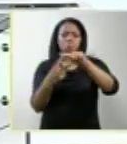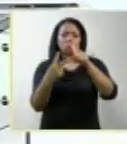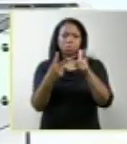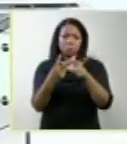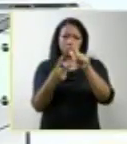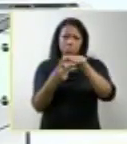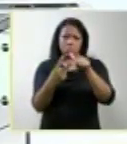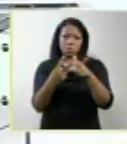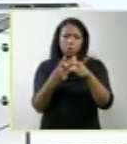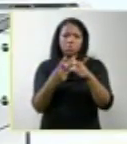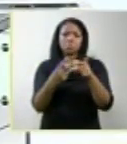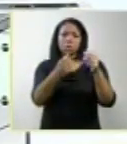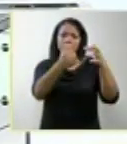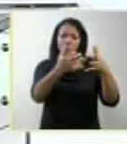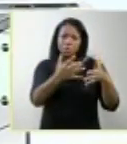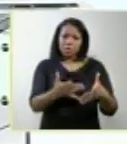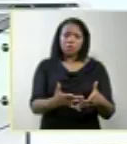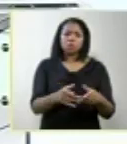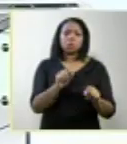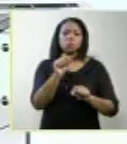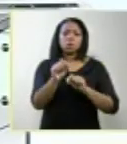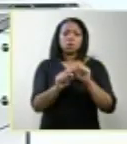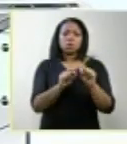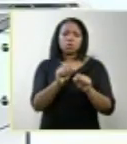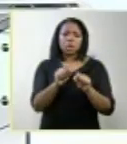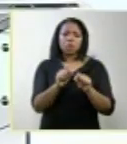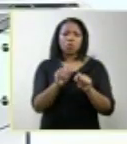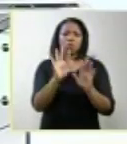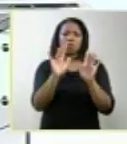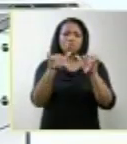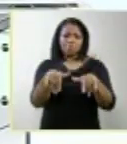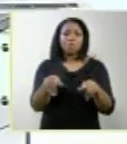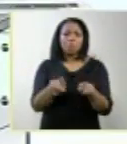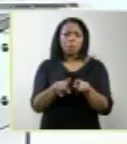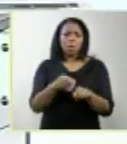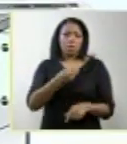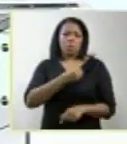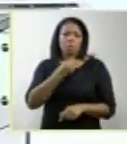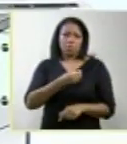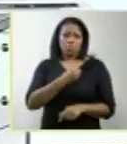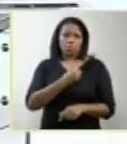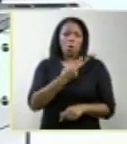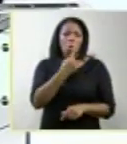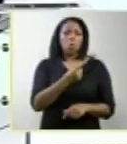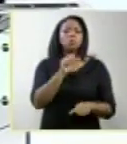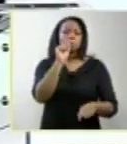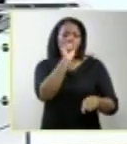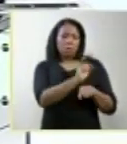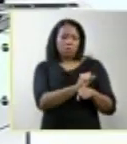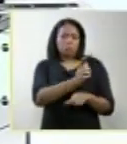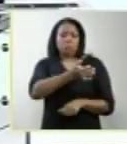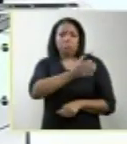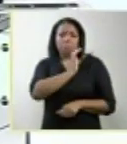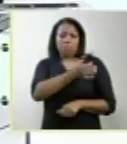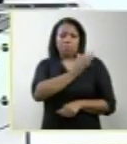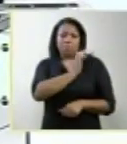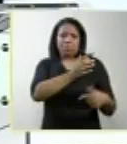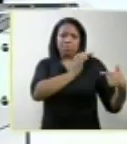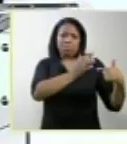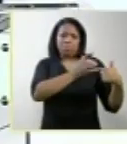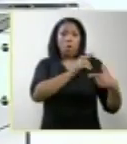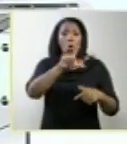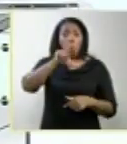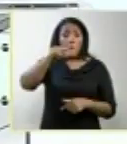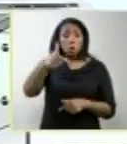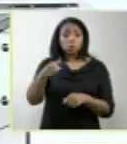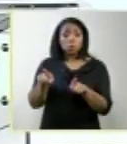que nós consideramos o fim da vida. Um seria o aspecto cardíaco, a parada dos batimentos cardíacos. E o